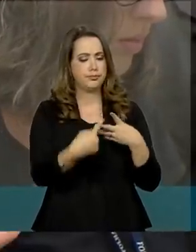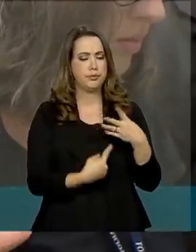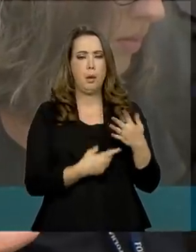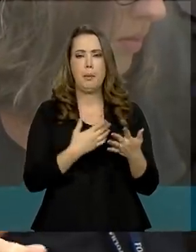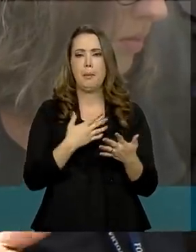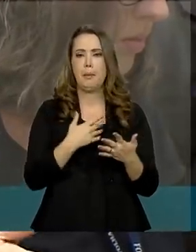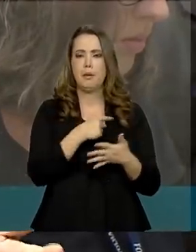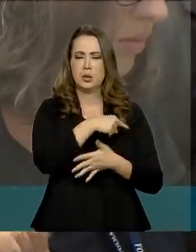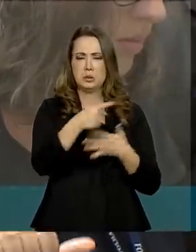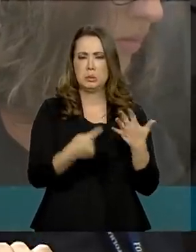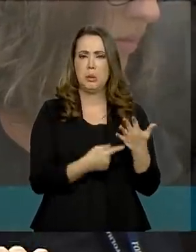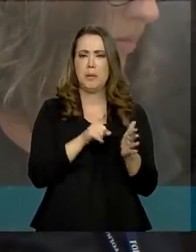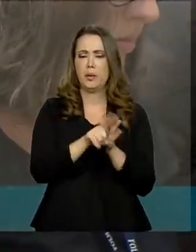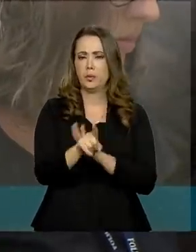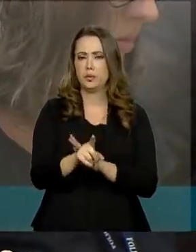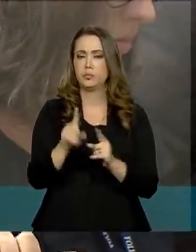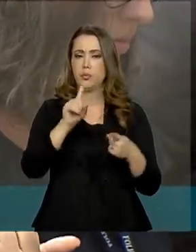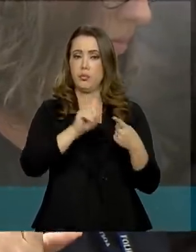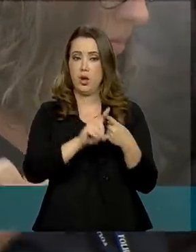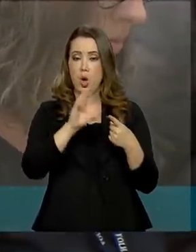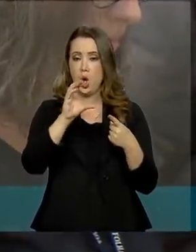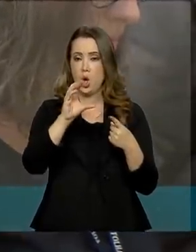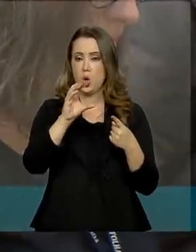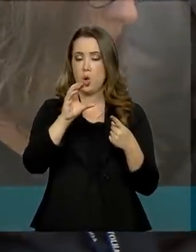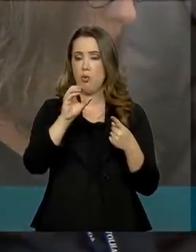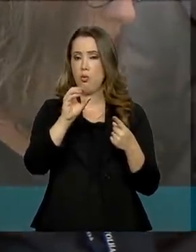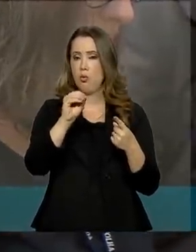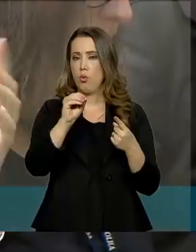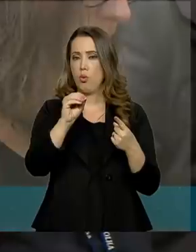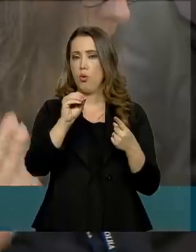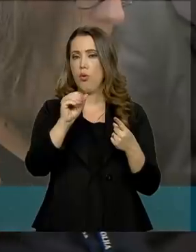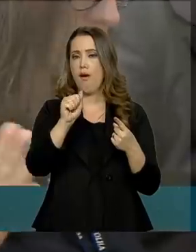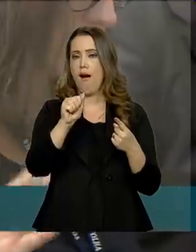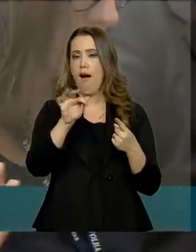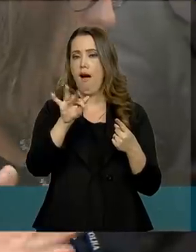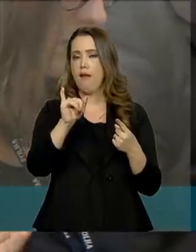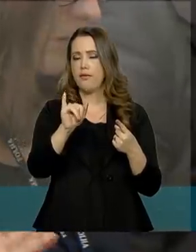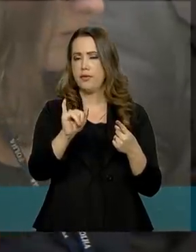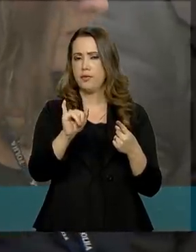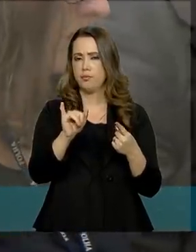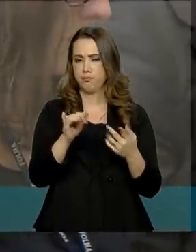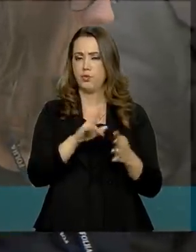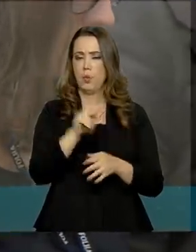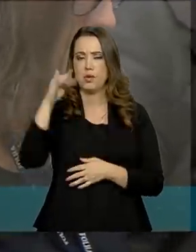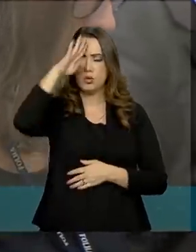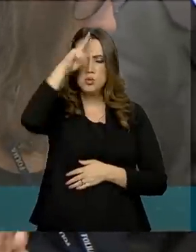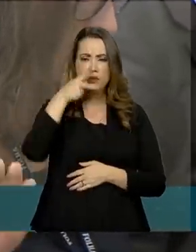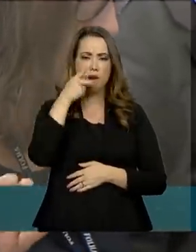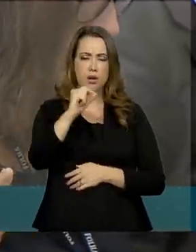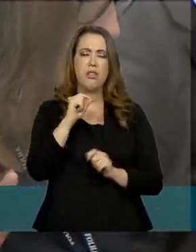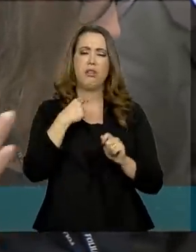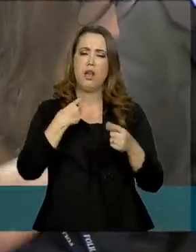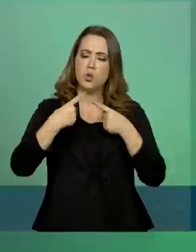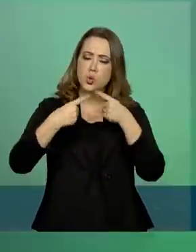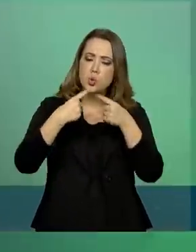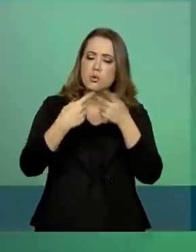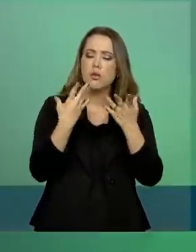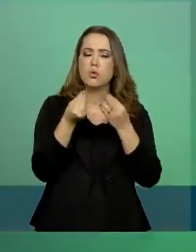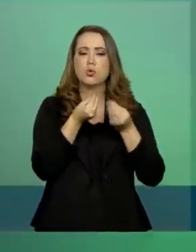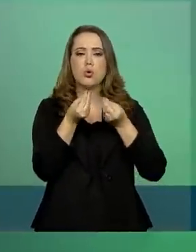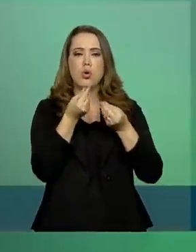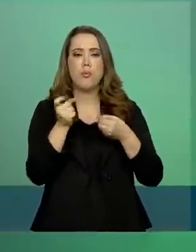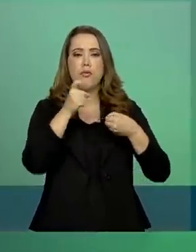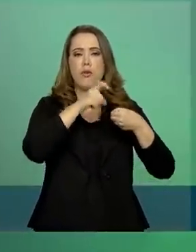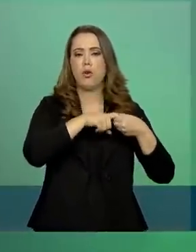ao COAF, que o senhor mencionou, no final de semana, o presidente confirmou que existem negociações para que haja um retorno do